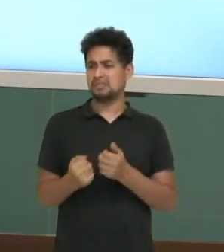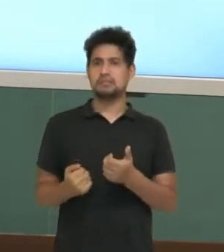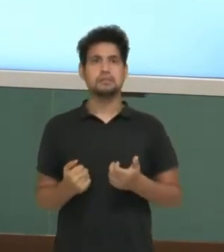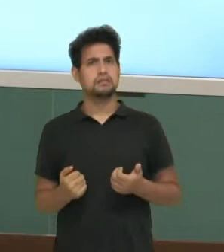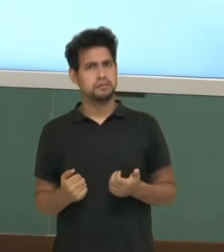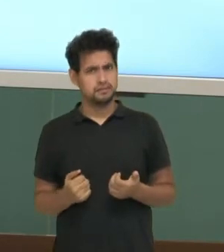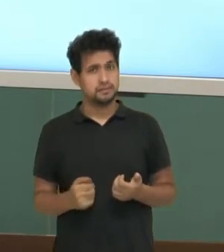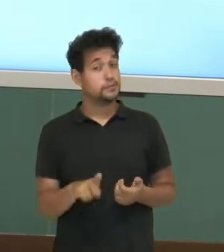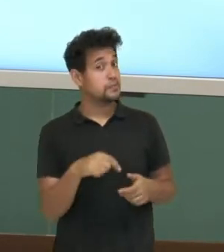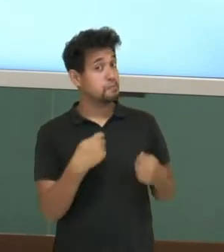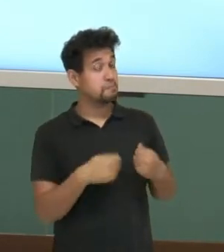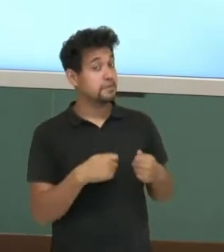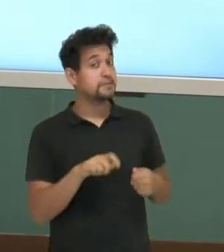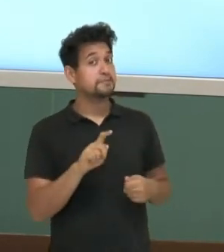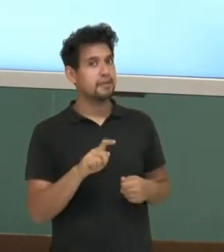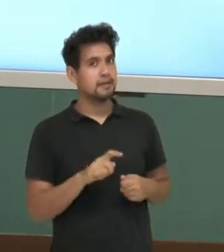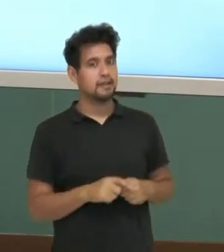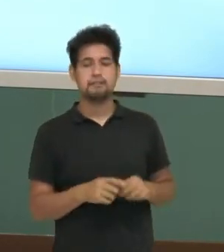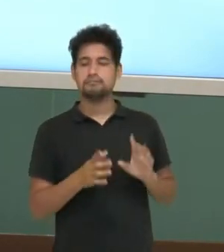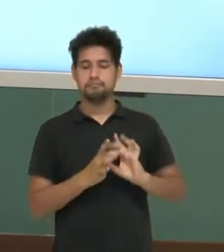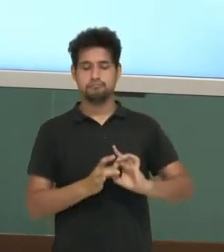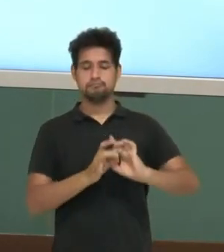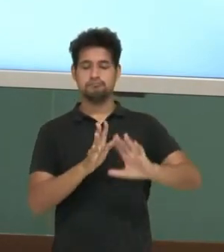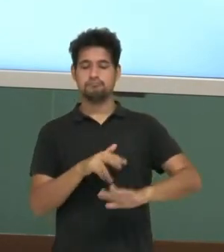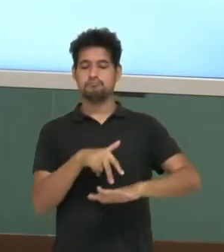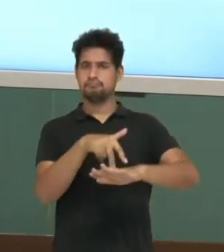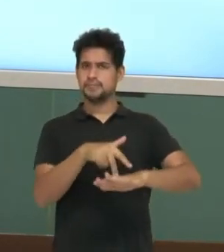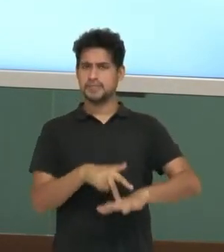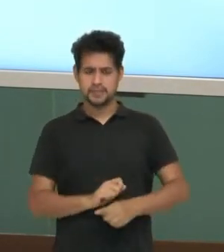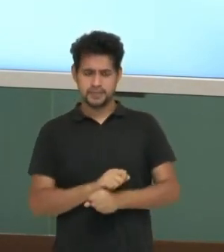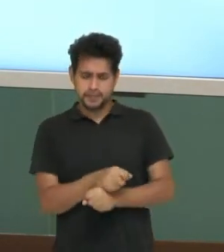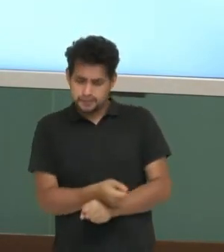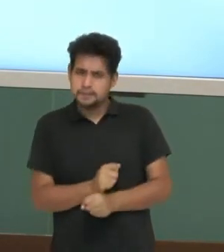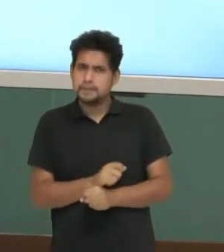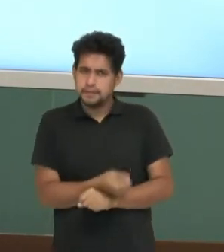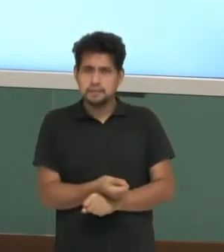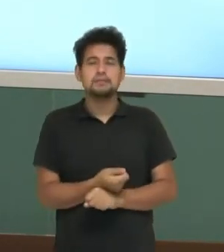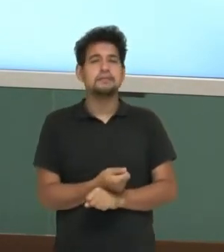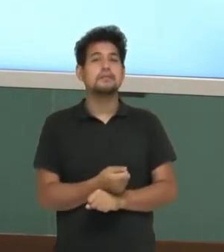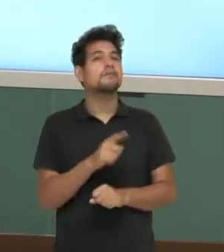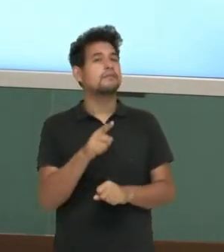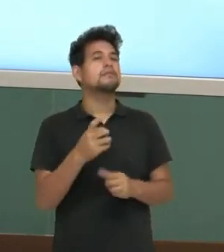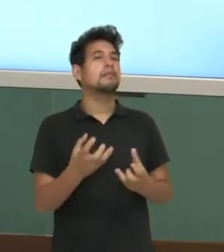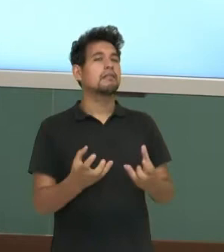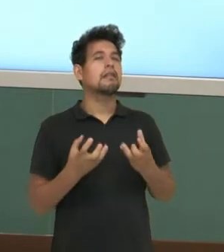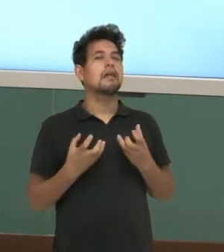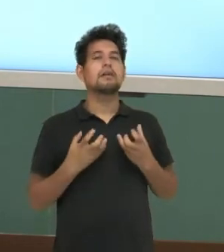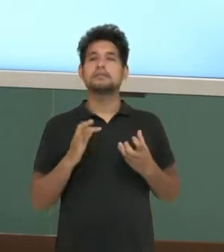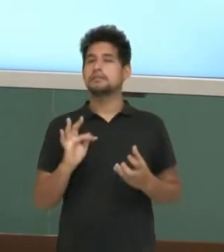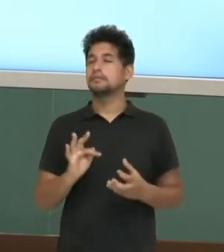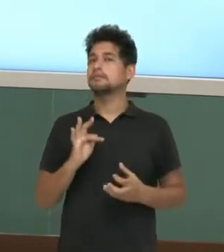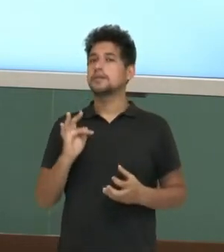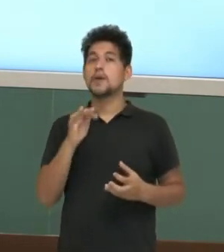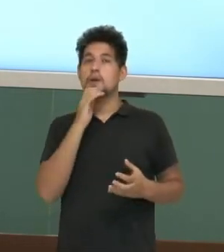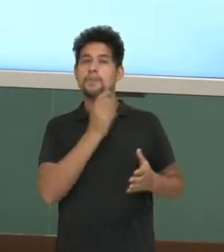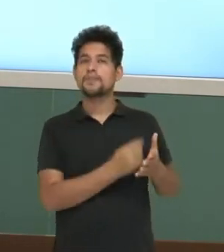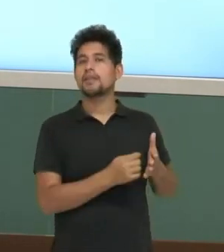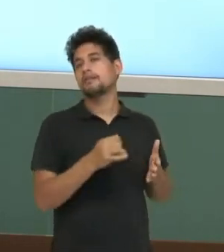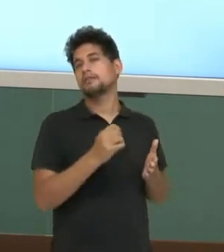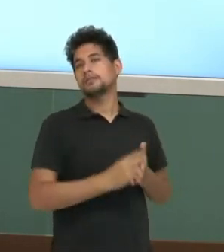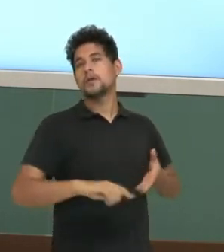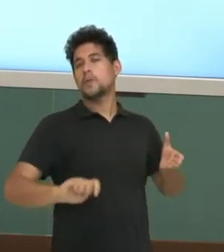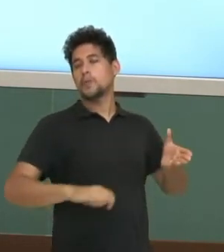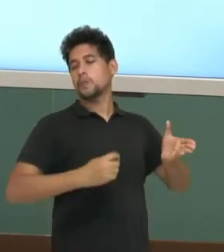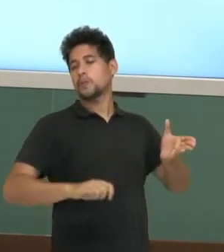para isso? Você só precisa se predispor, se dedicar. Você quer ser um violonista? Basta